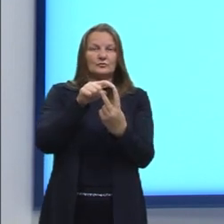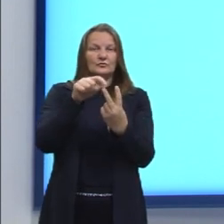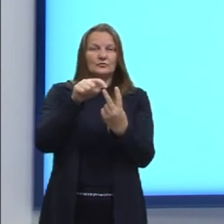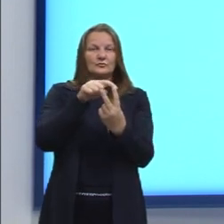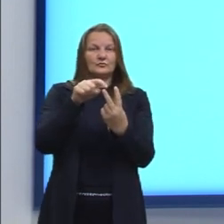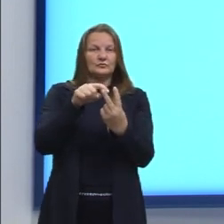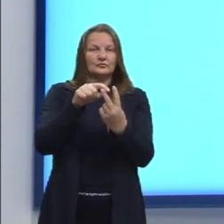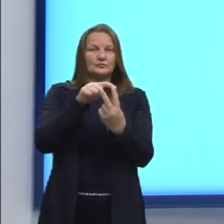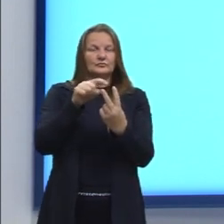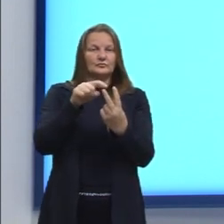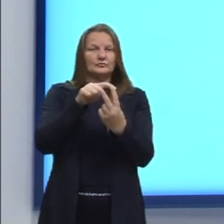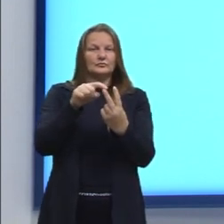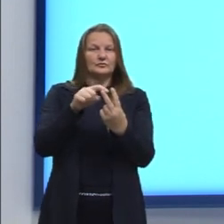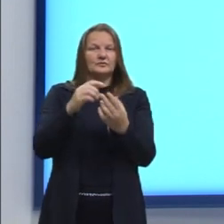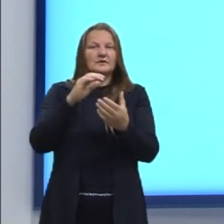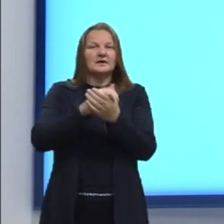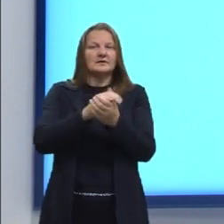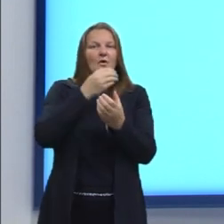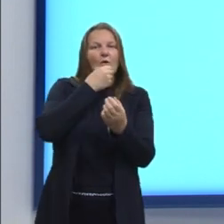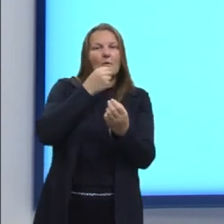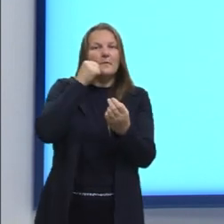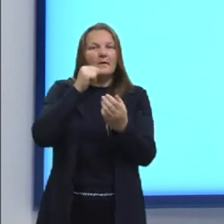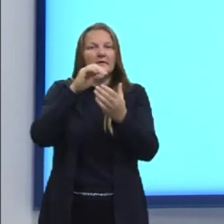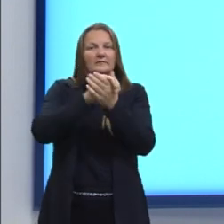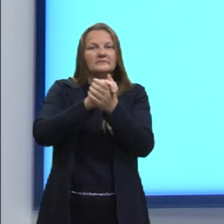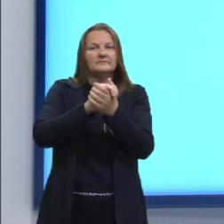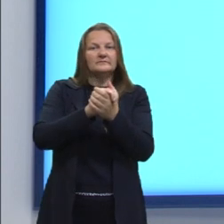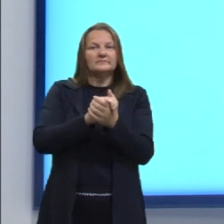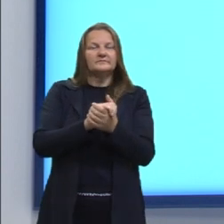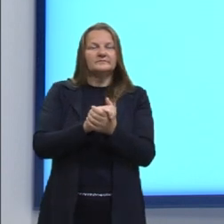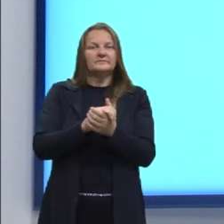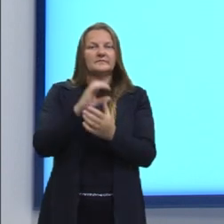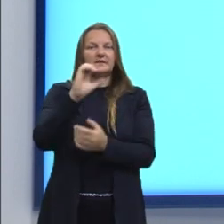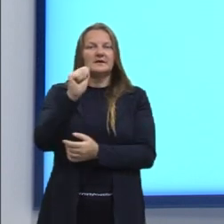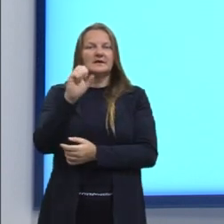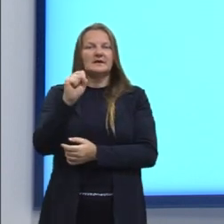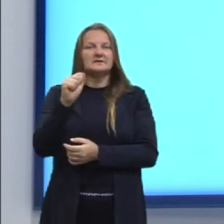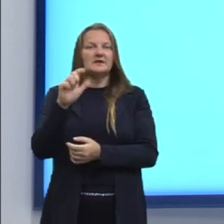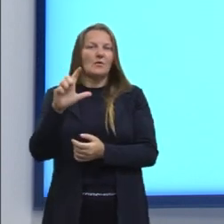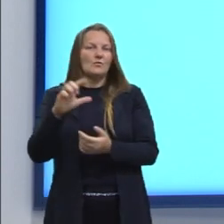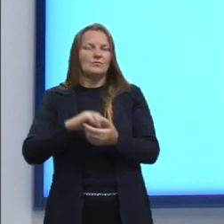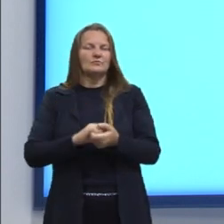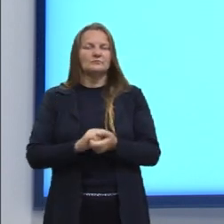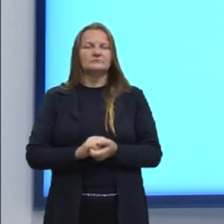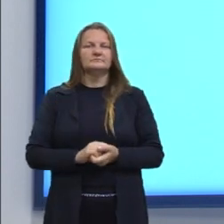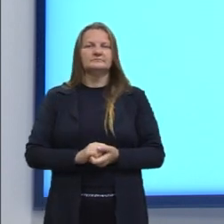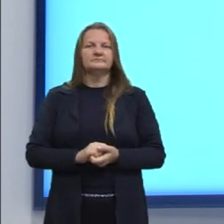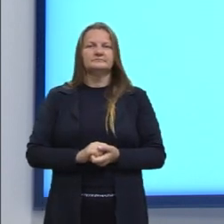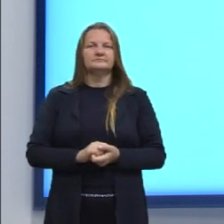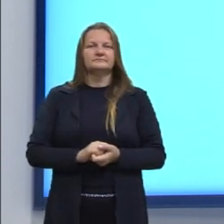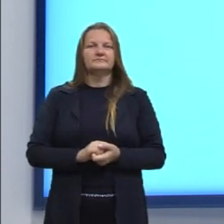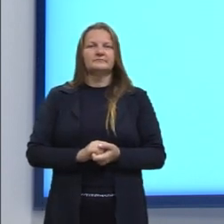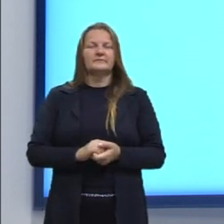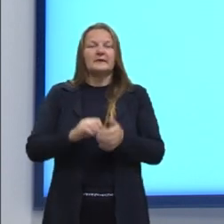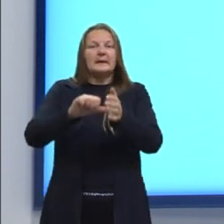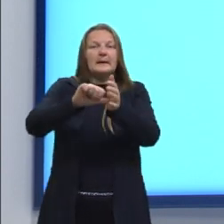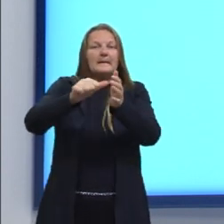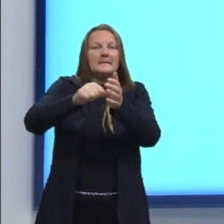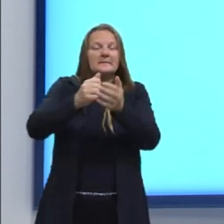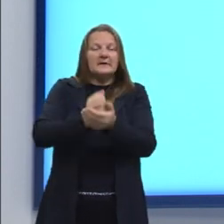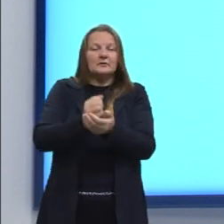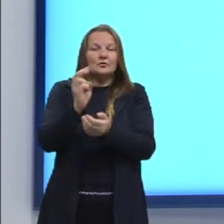casal. Dois deles formam um casal. E aí a primeira pessoa vai ser definida por sorteio,